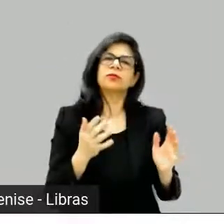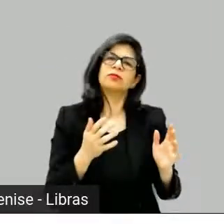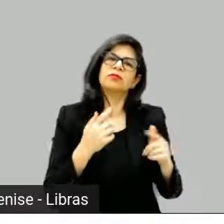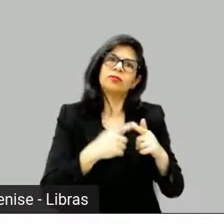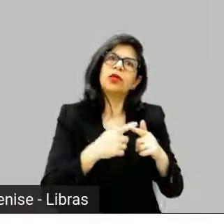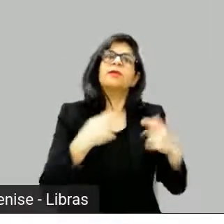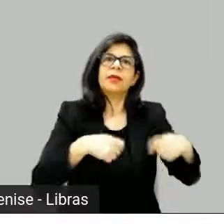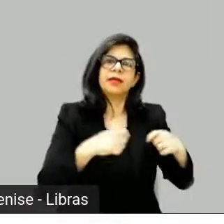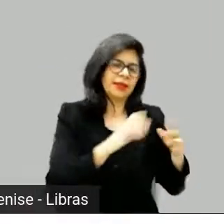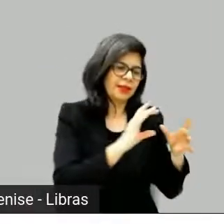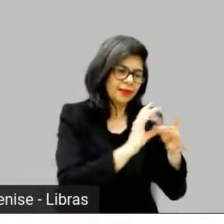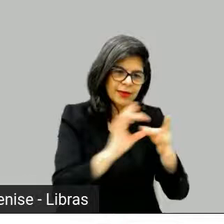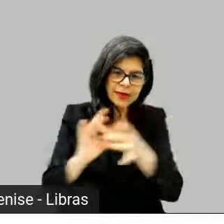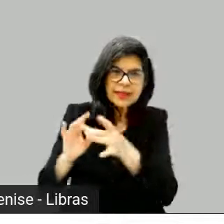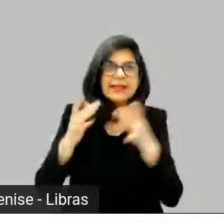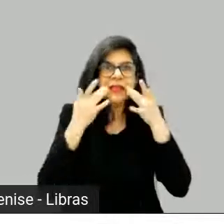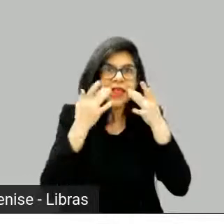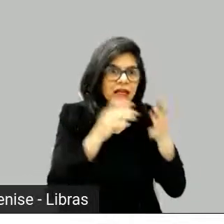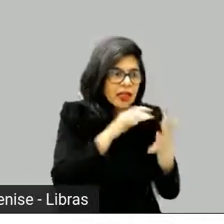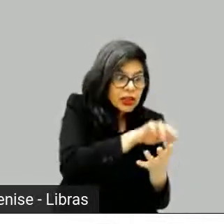vejo isso. Ah, entendi.